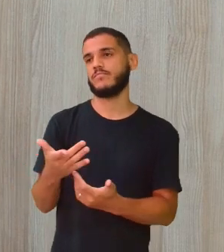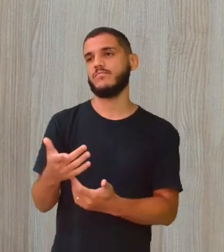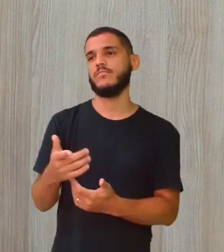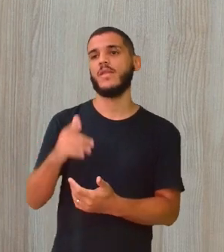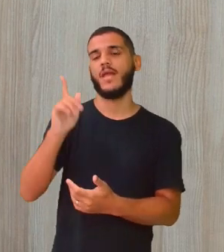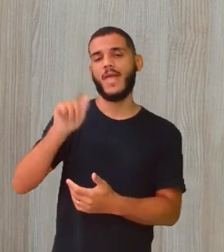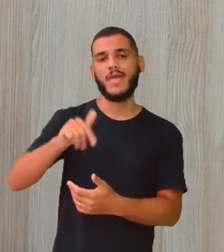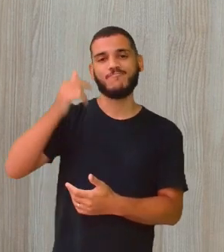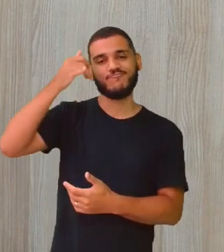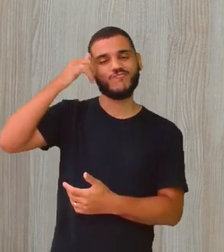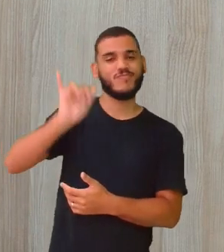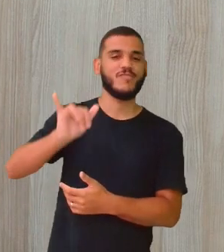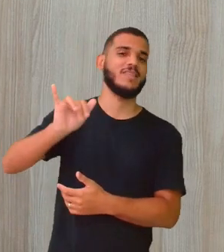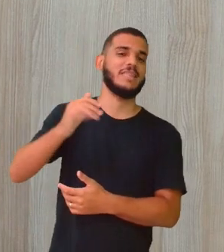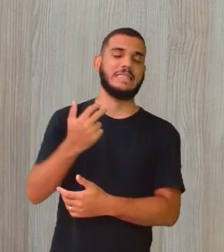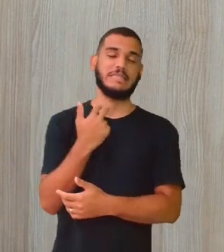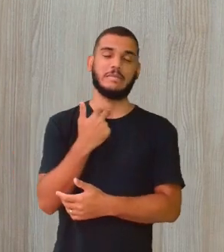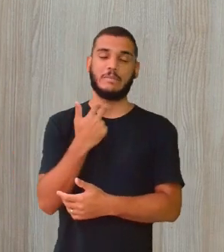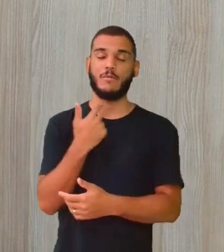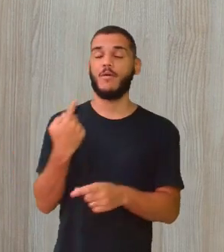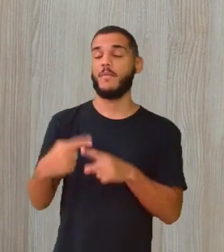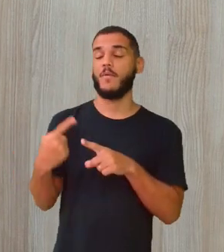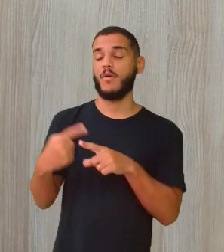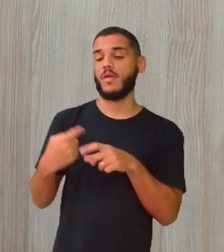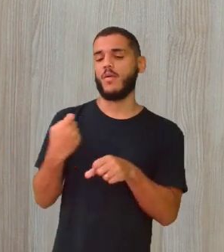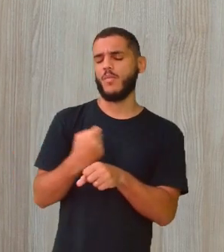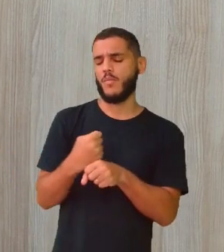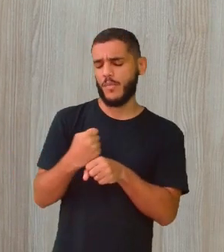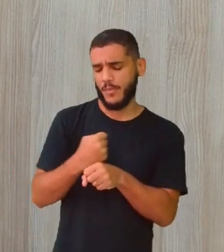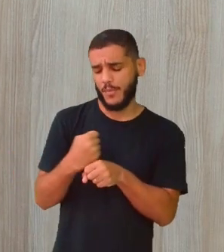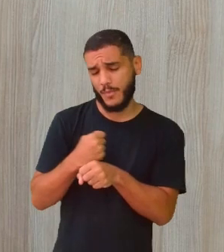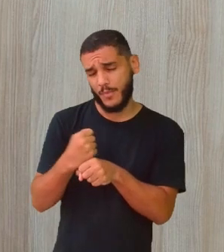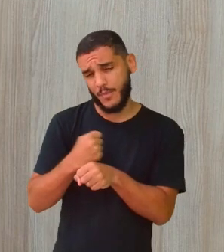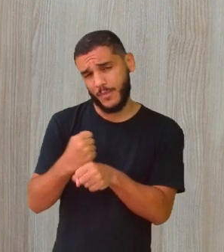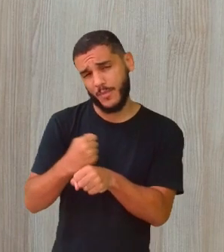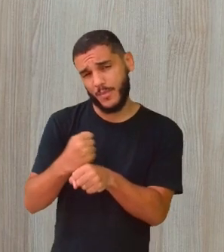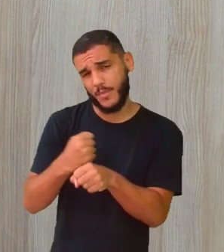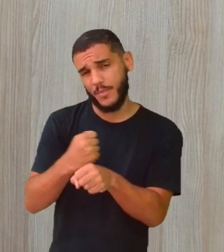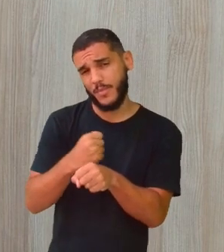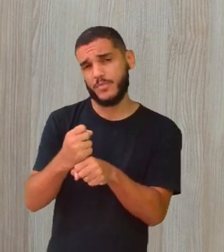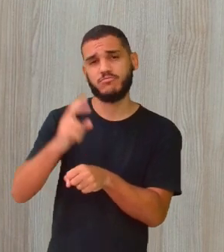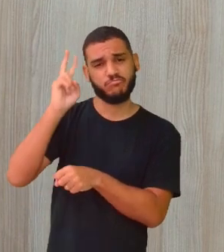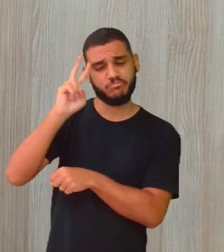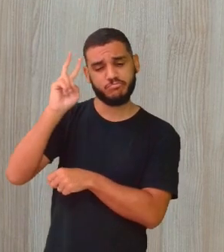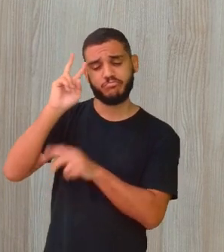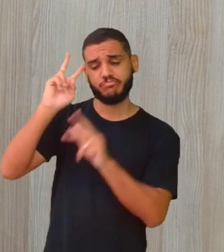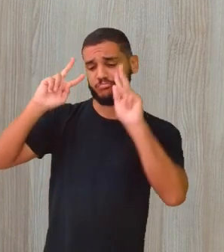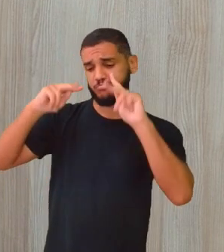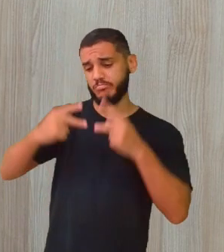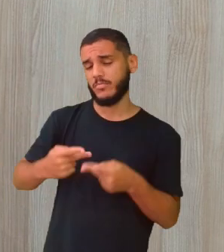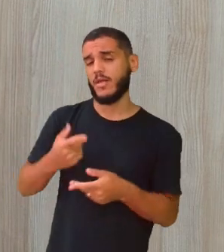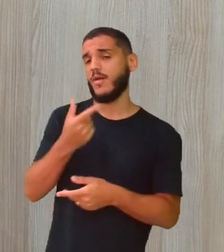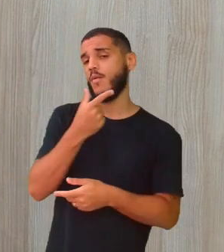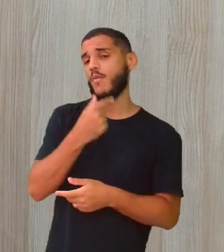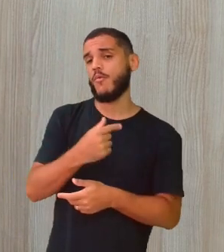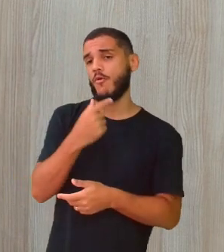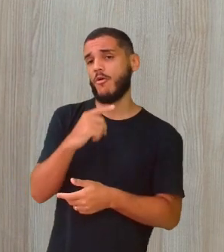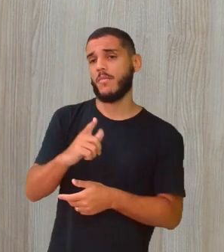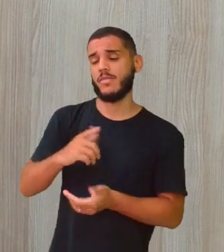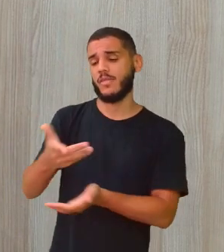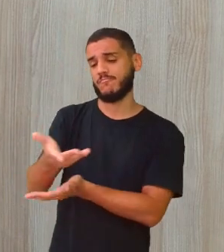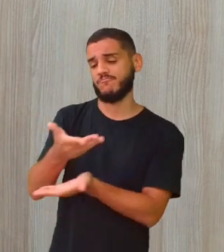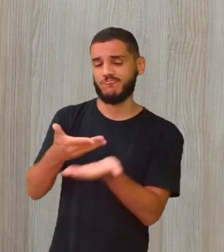longo dos anos, né? Do decorrer aí da história da humanidade, o ser humano vai ter que